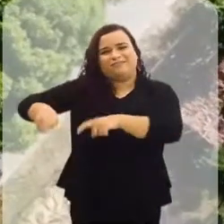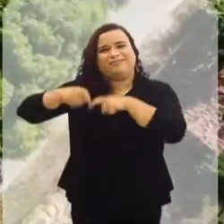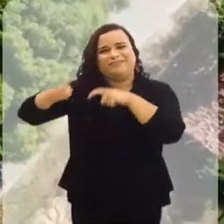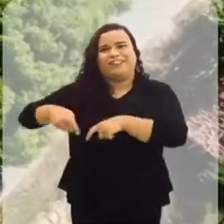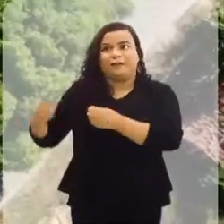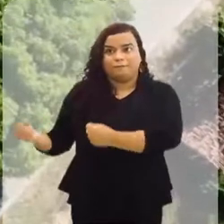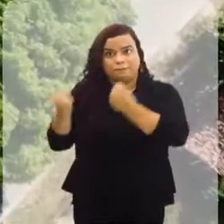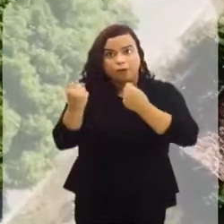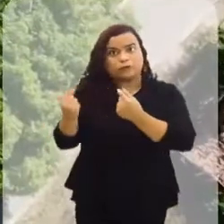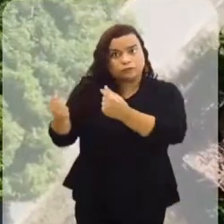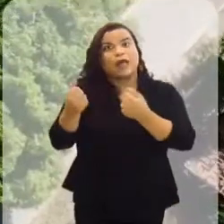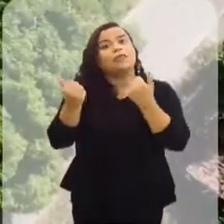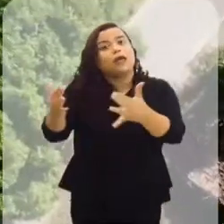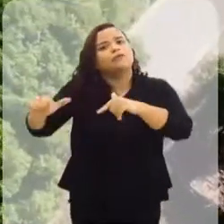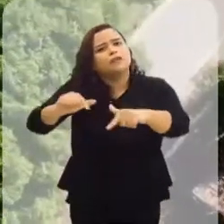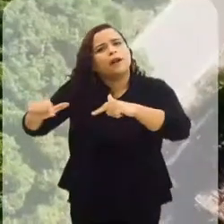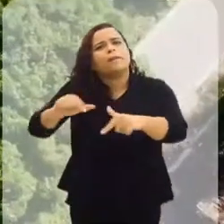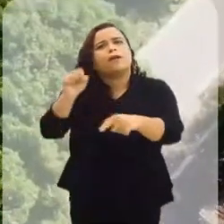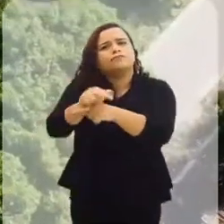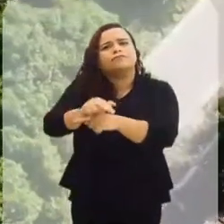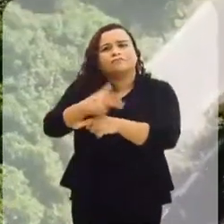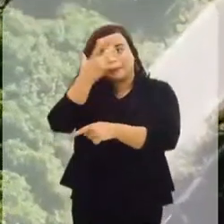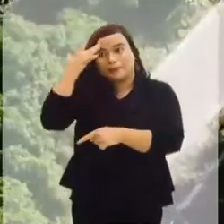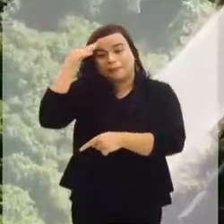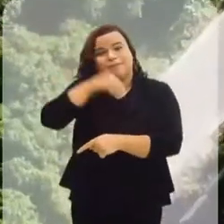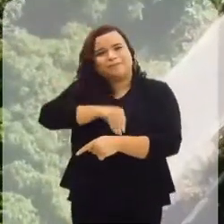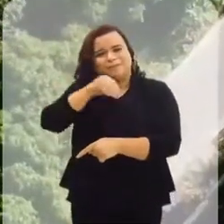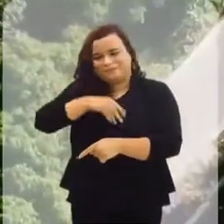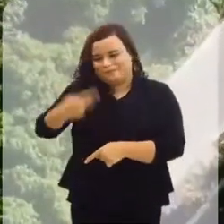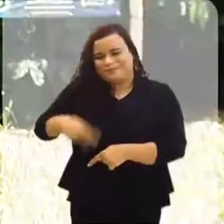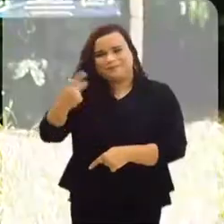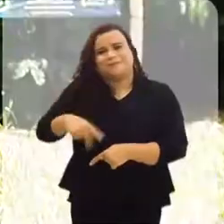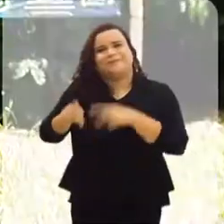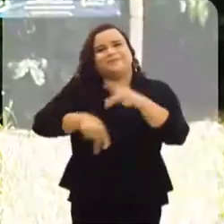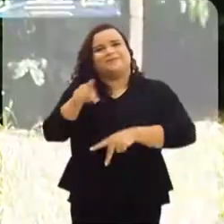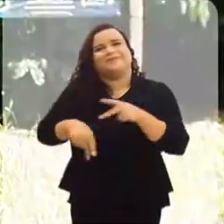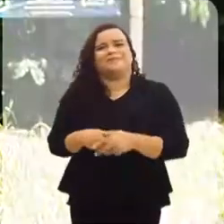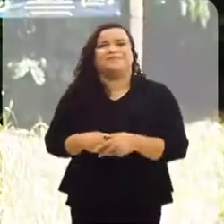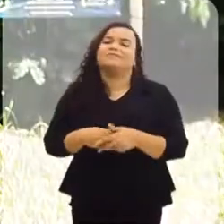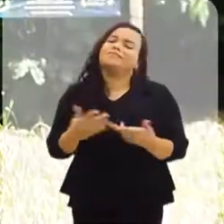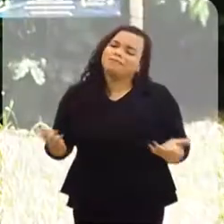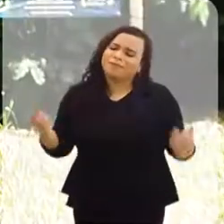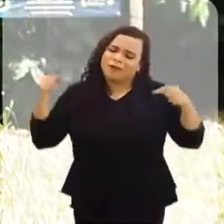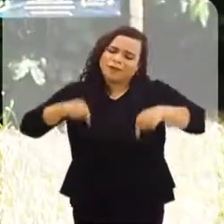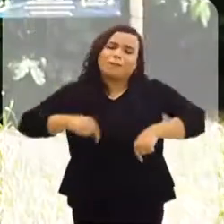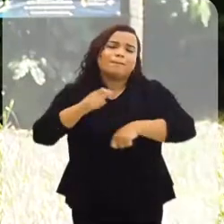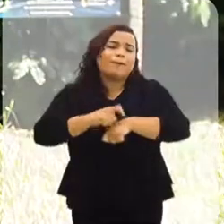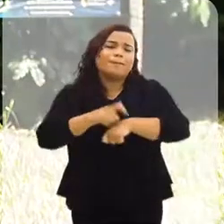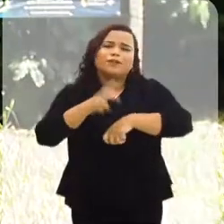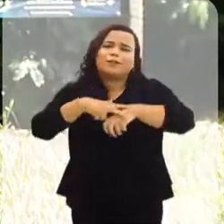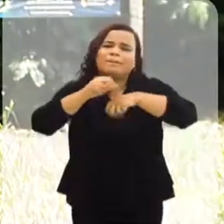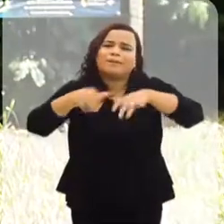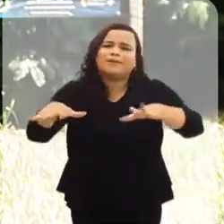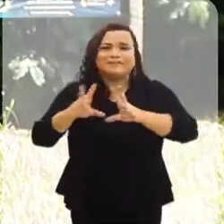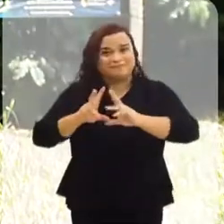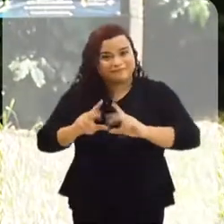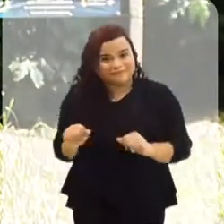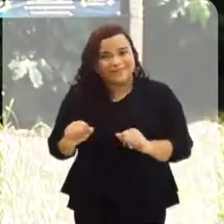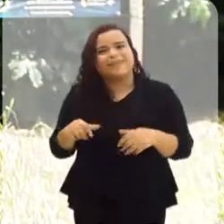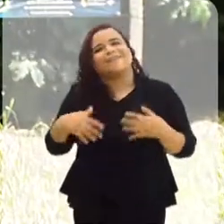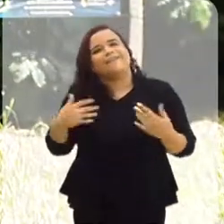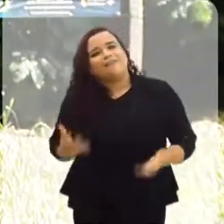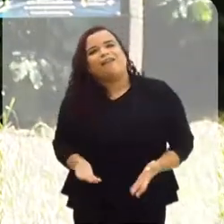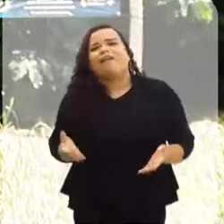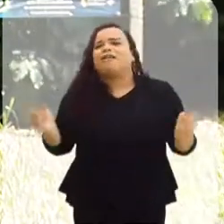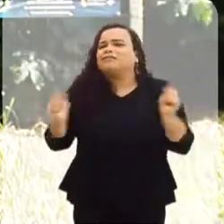econômica que proporciona trabalho e renda para a população local. Nesse momento de pós-pandemia, eu acho que tem tudo a